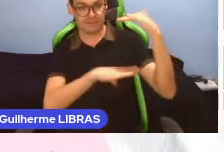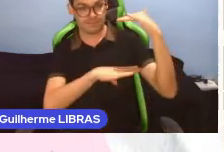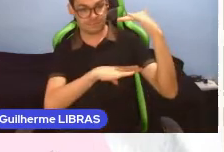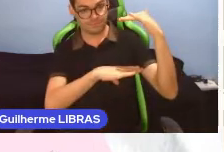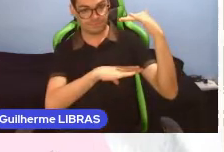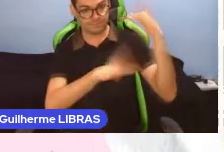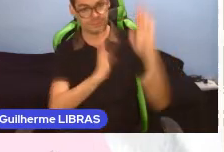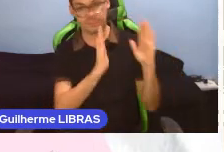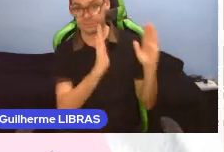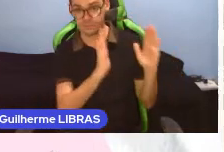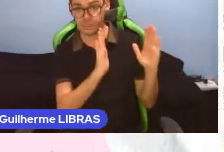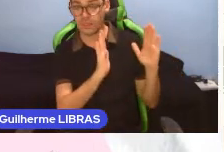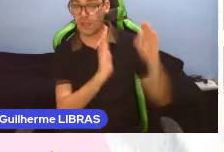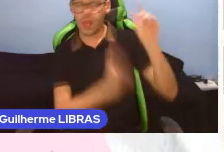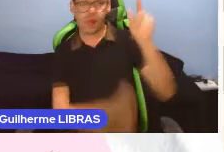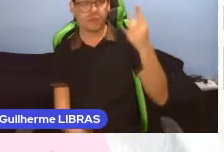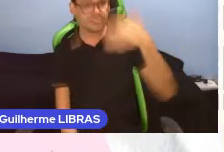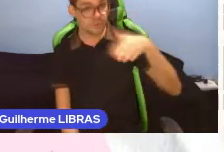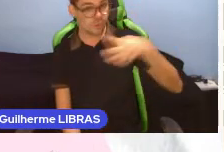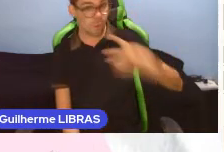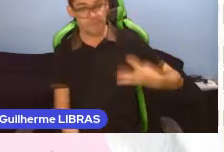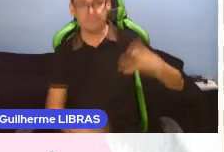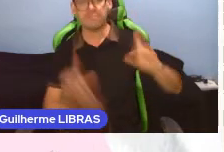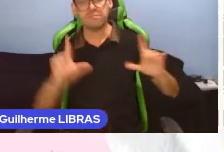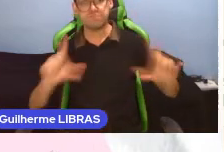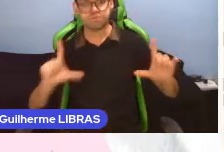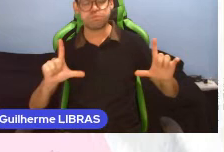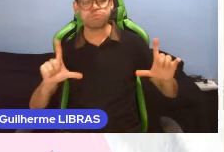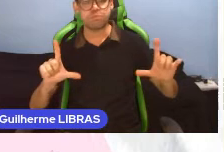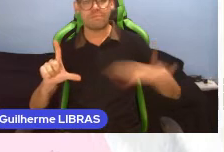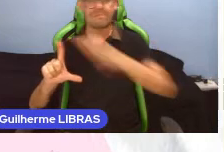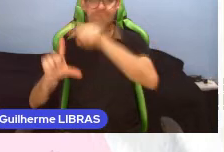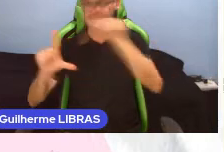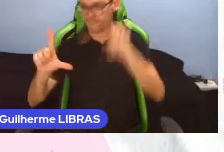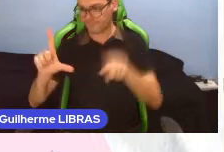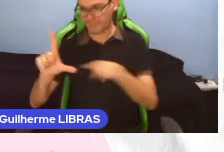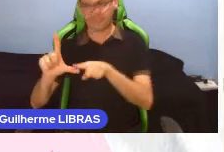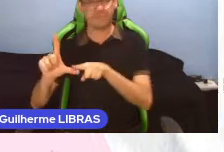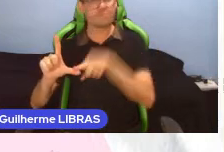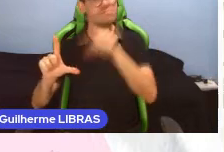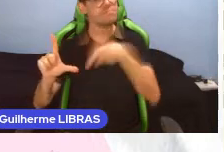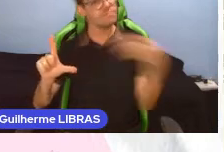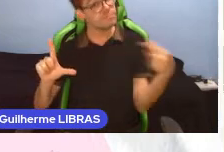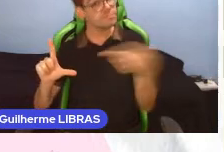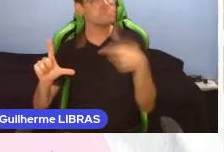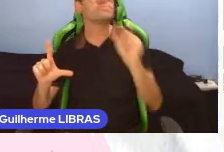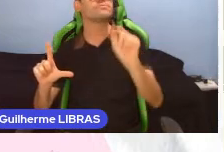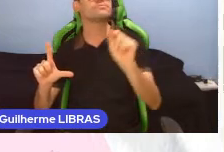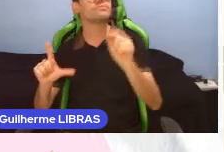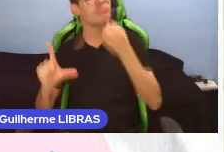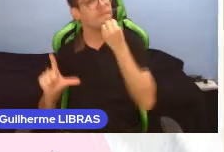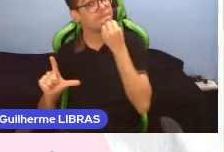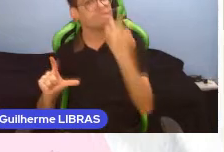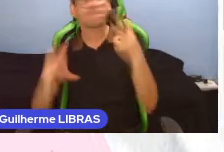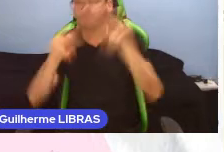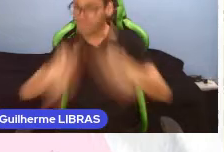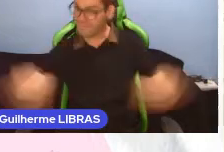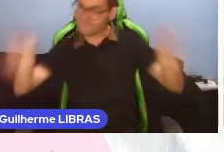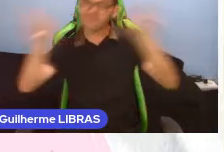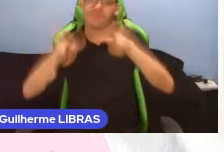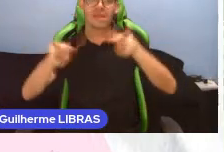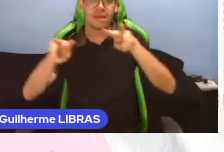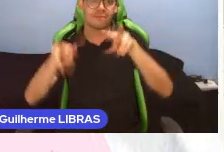e um quarto da largura do televisor. Este é apenas um dos pontos para uma boa visualização dos